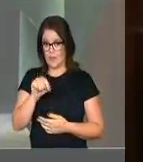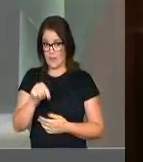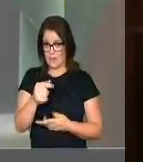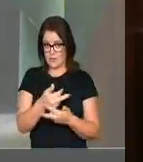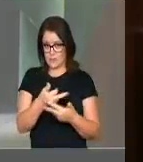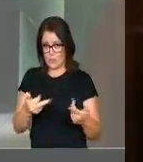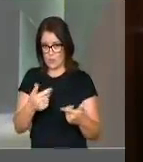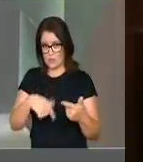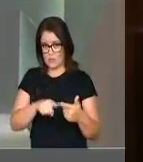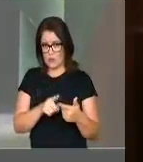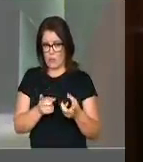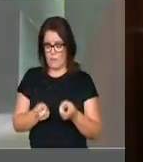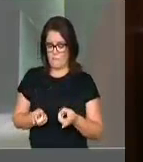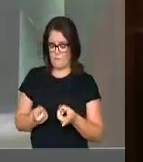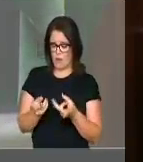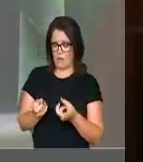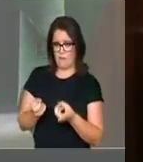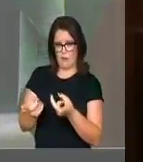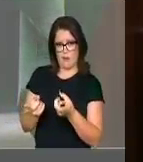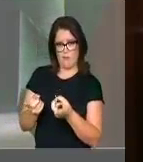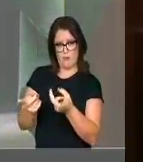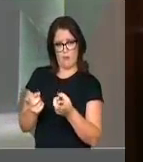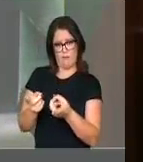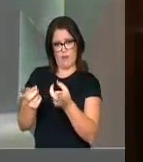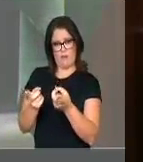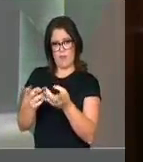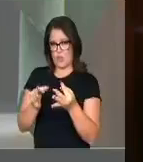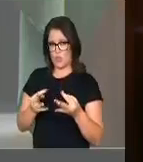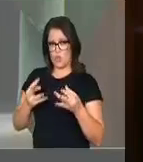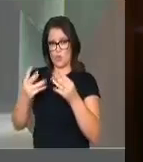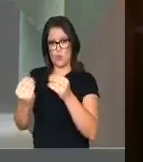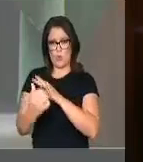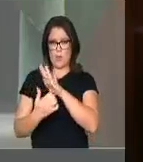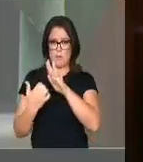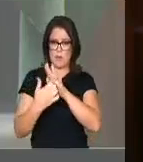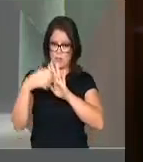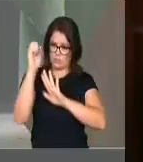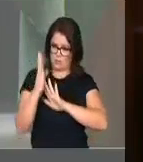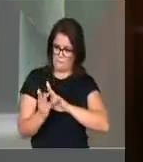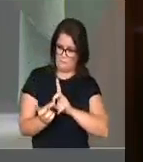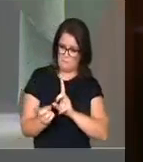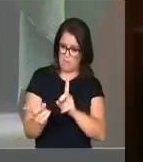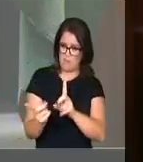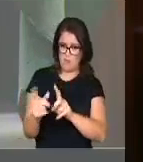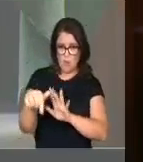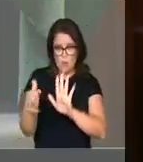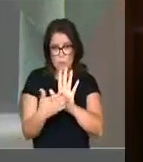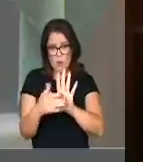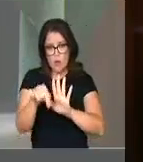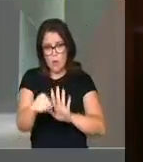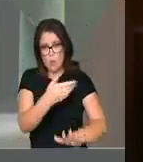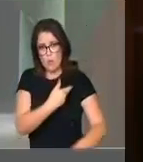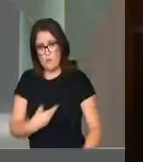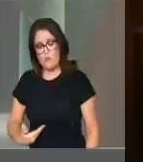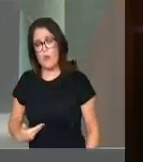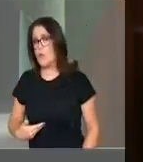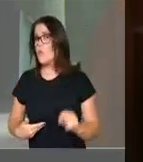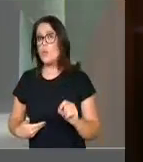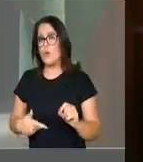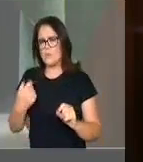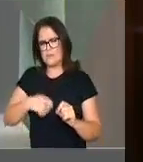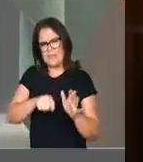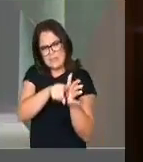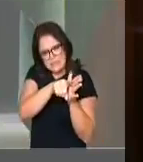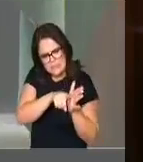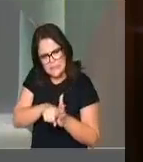essas privatizações que estão sendo propostas pelo governo, elas devem